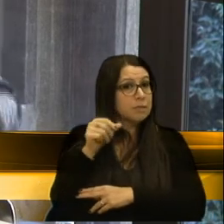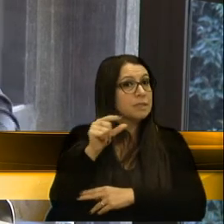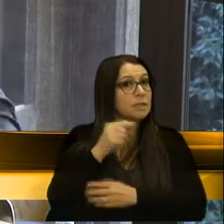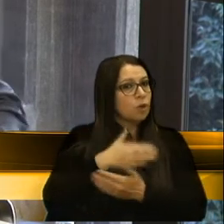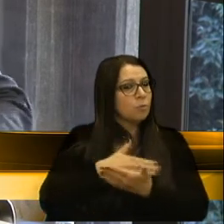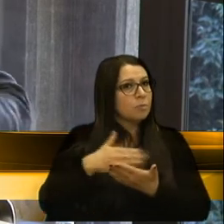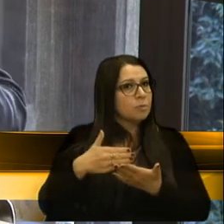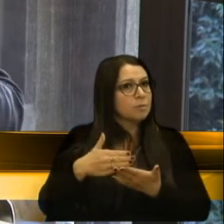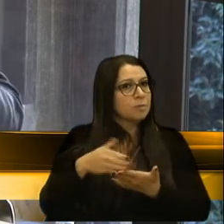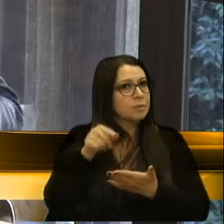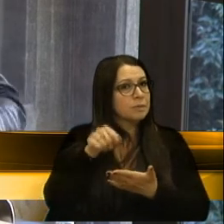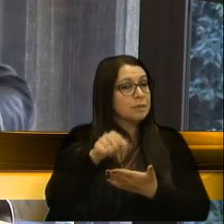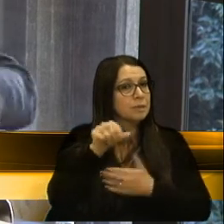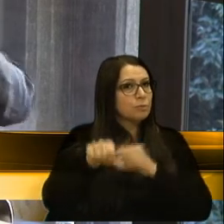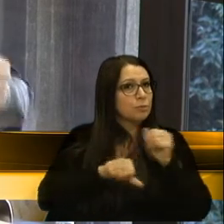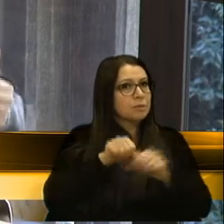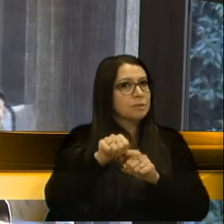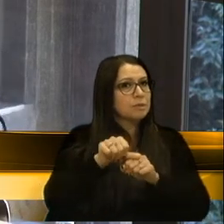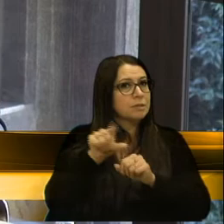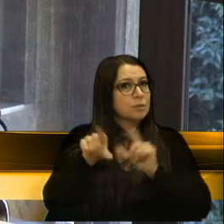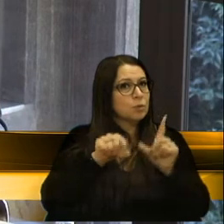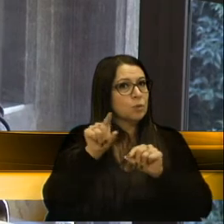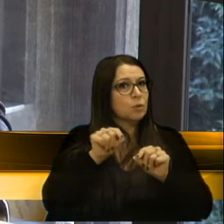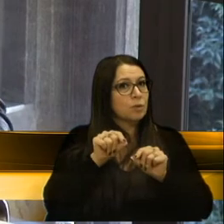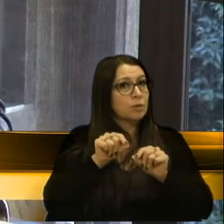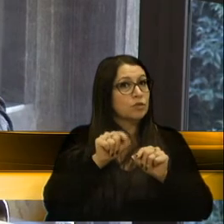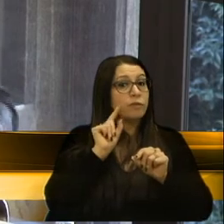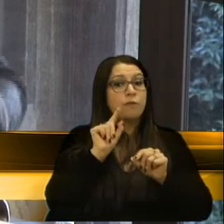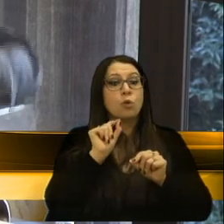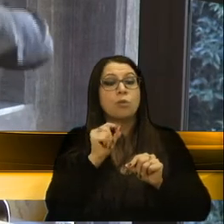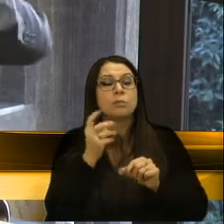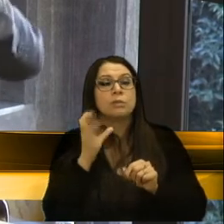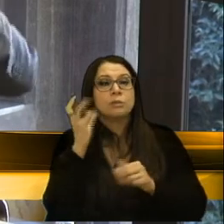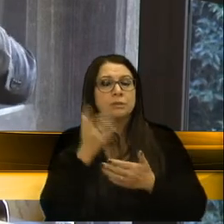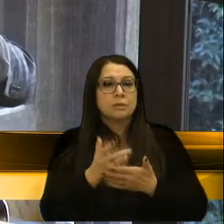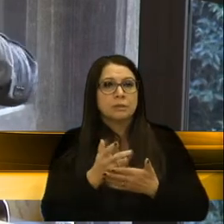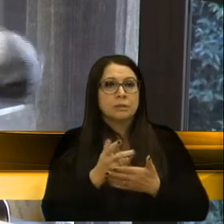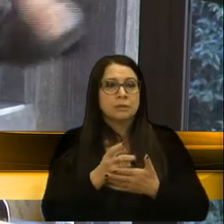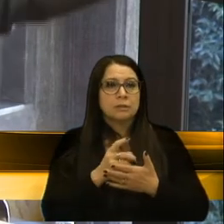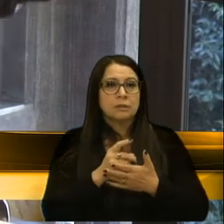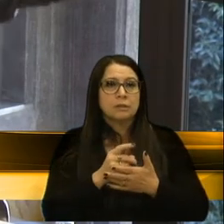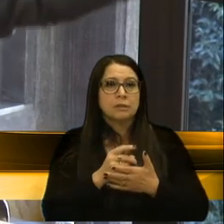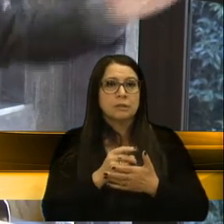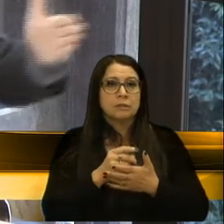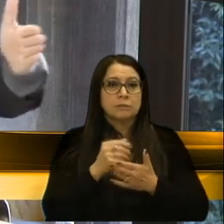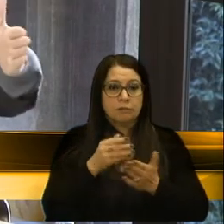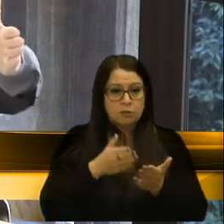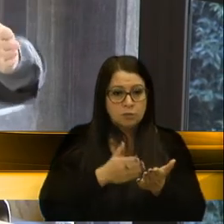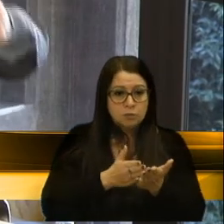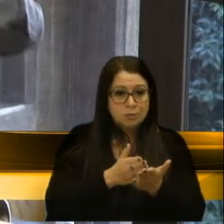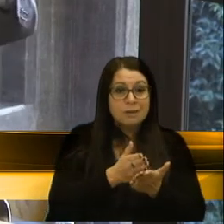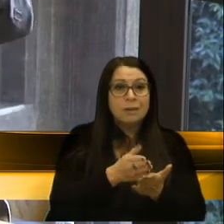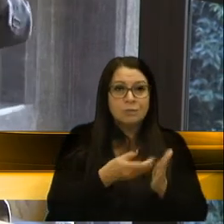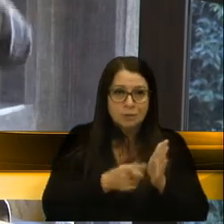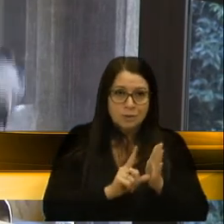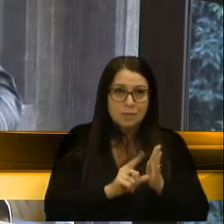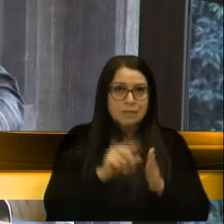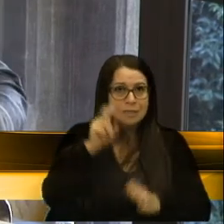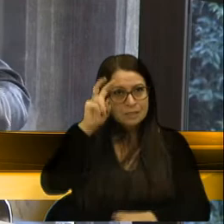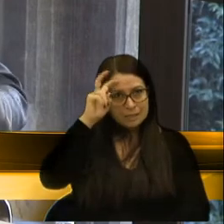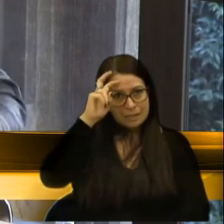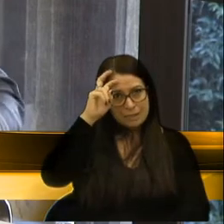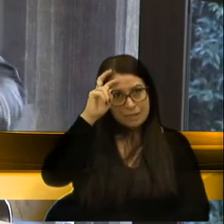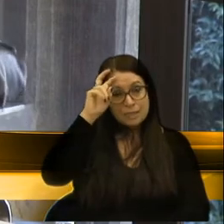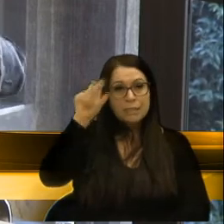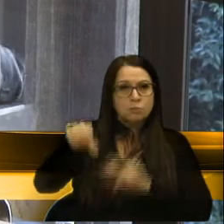partir dessa mudança dos critérios de medição. Ou seja, se os critérios vinham sendo cumpridos e, na quinta-feira,